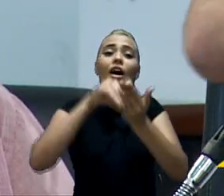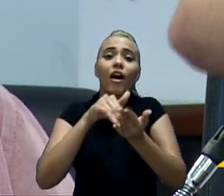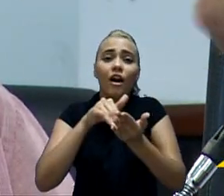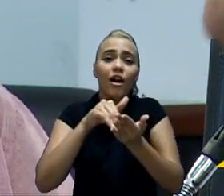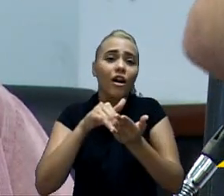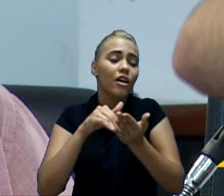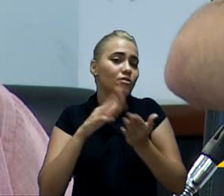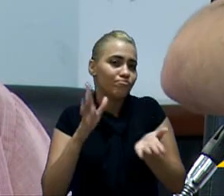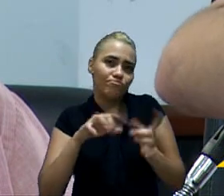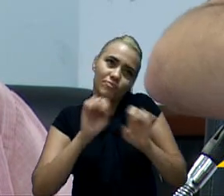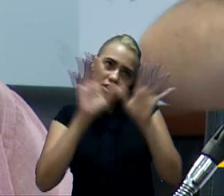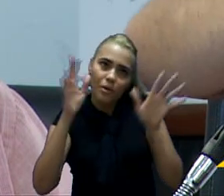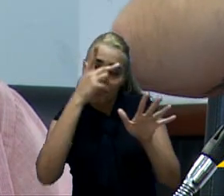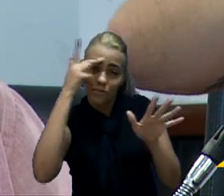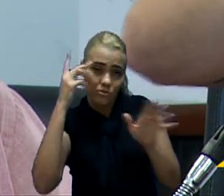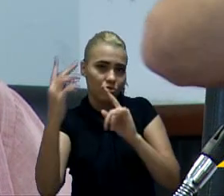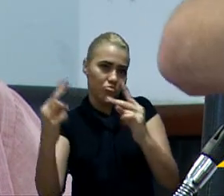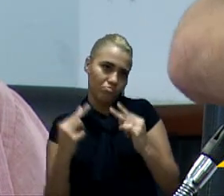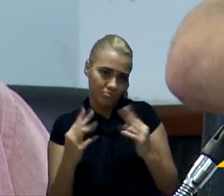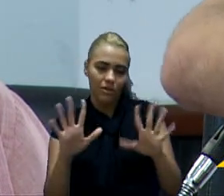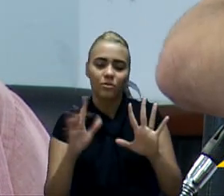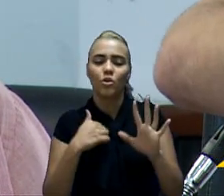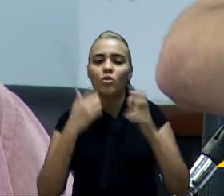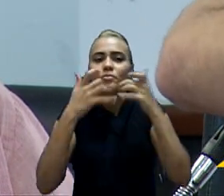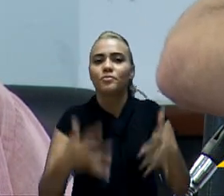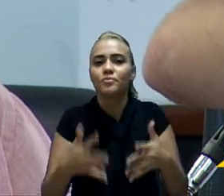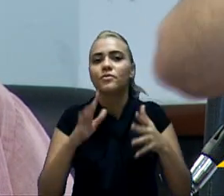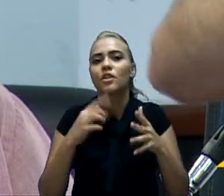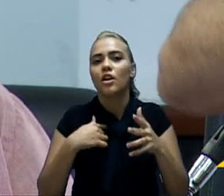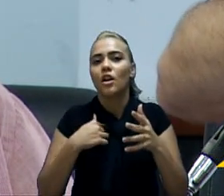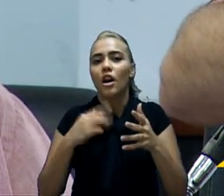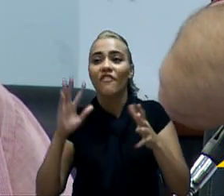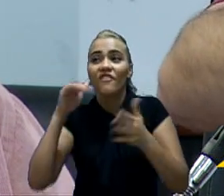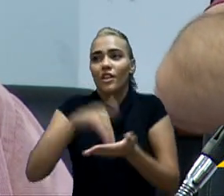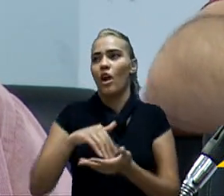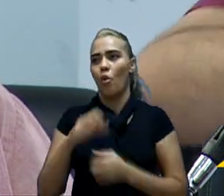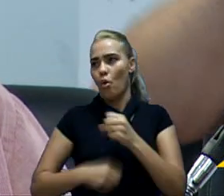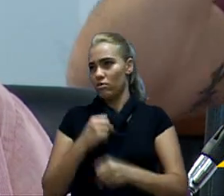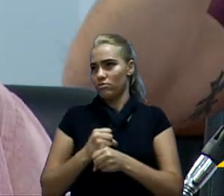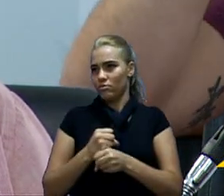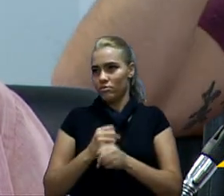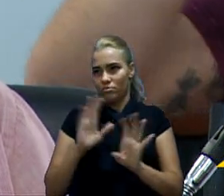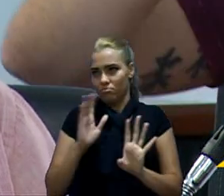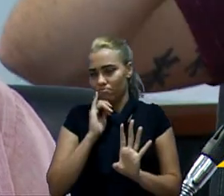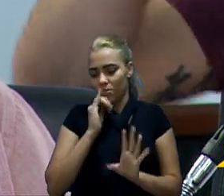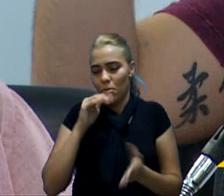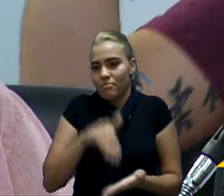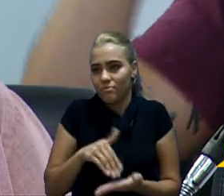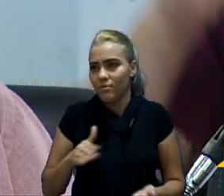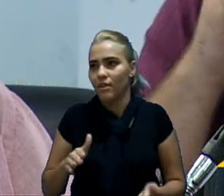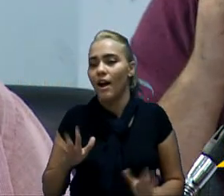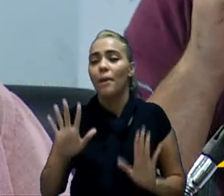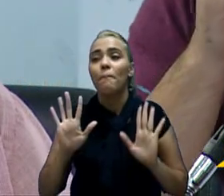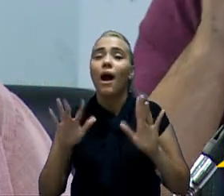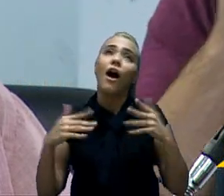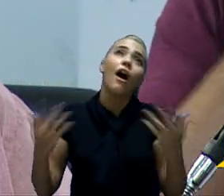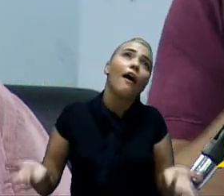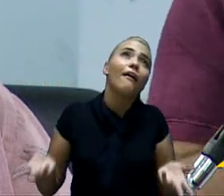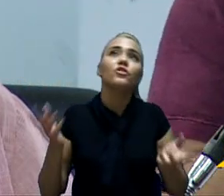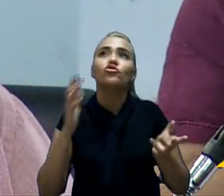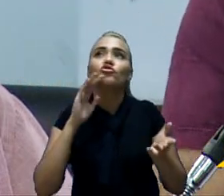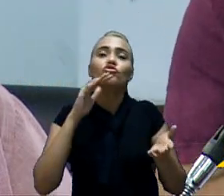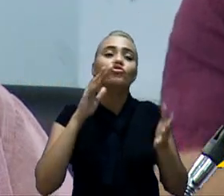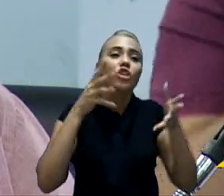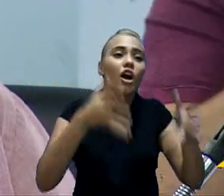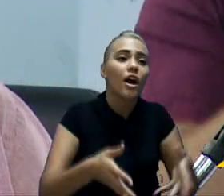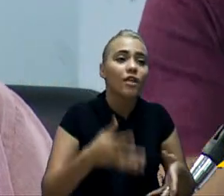para ficar claro para quem está nos assistindo, para fazer até o final do ano. Aí, acontece que, chega lá em dezembro,